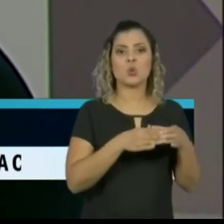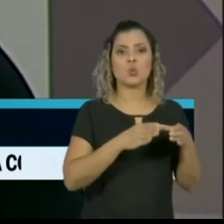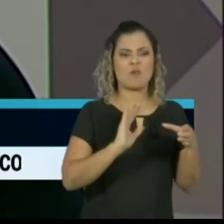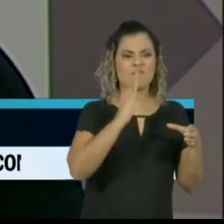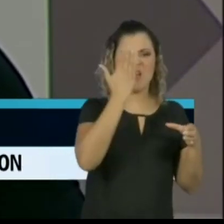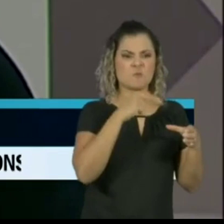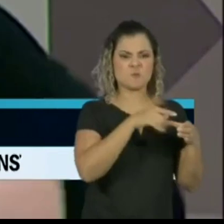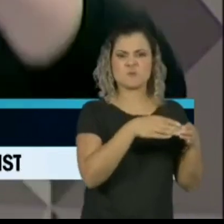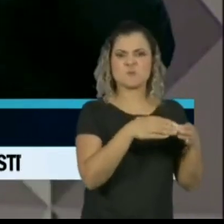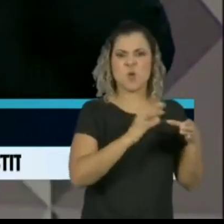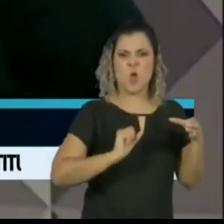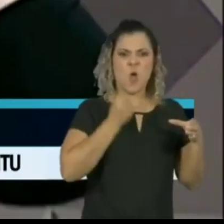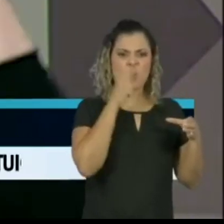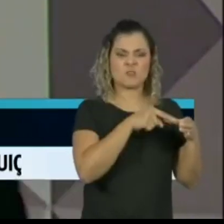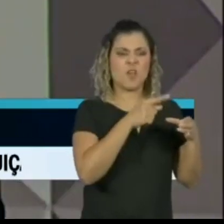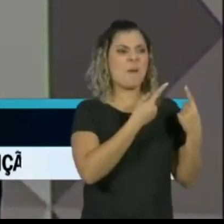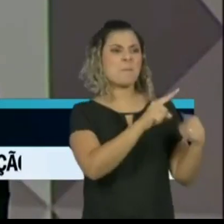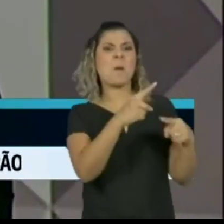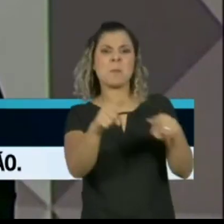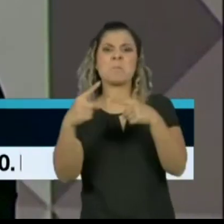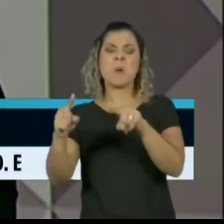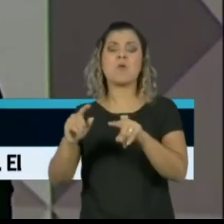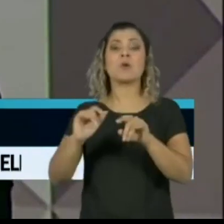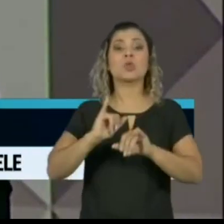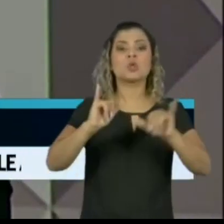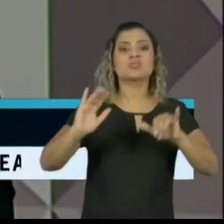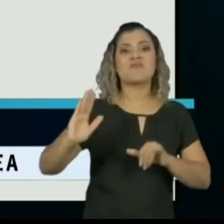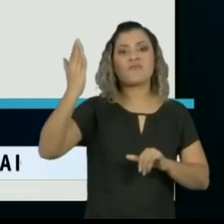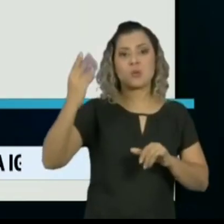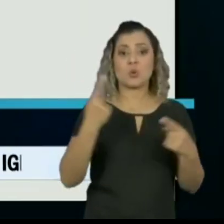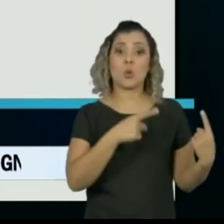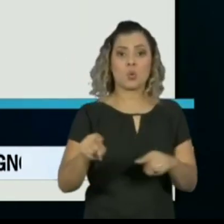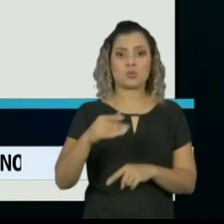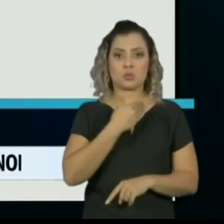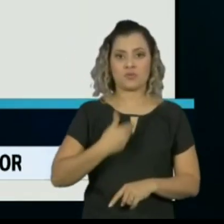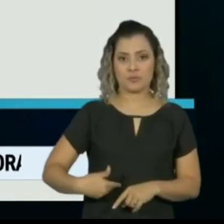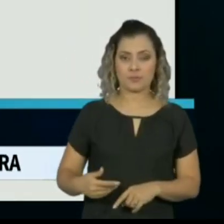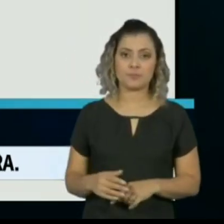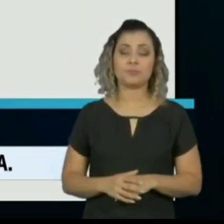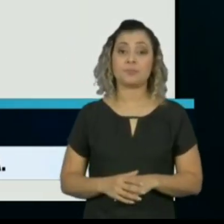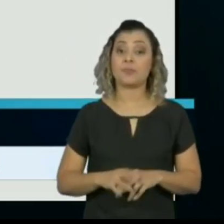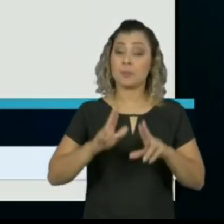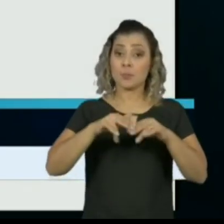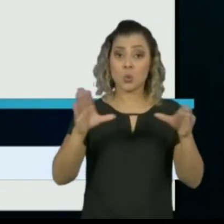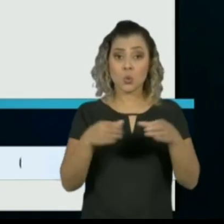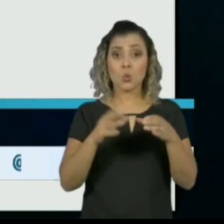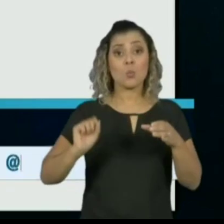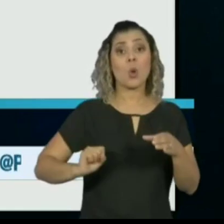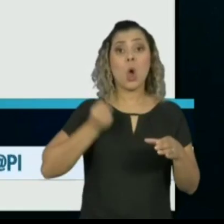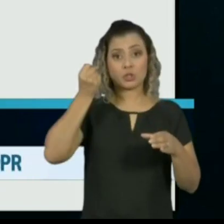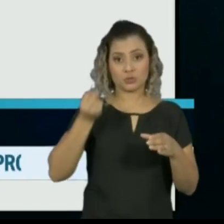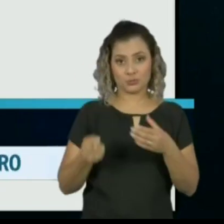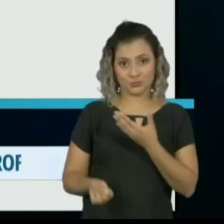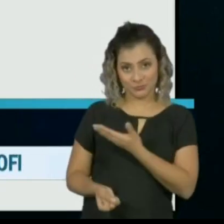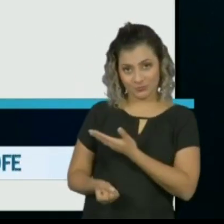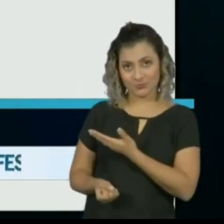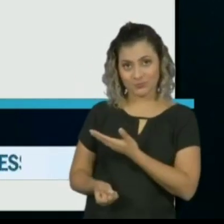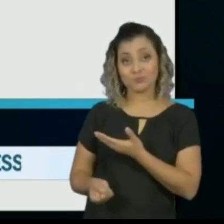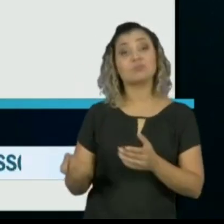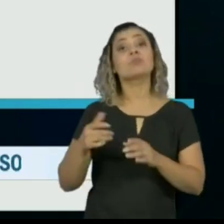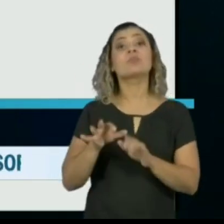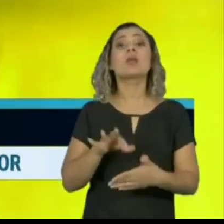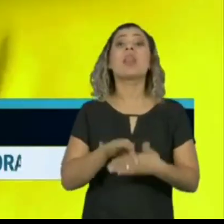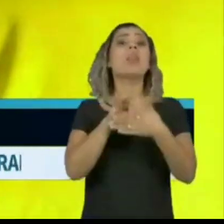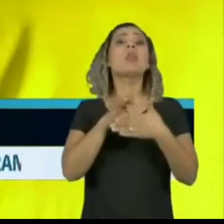para espalhar ameaças e ataques a críticos do governo. O grupo foi batizado de Gabinete do Ódio e teria no